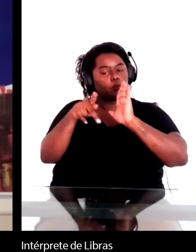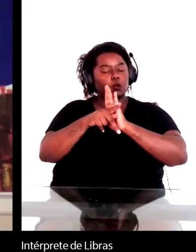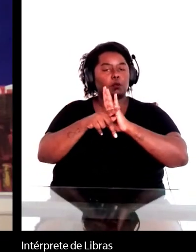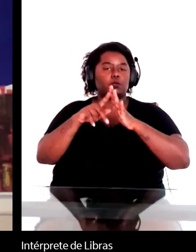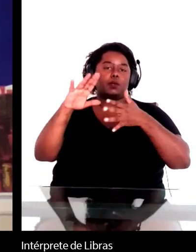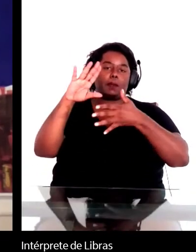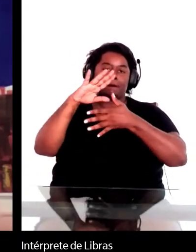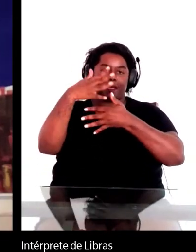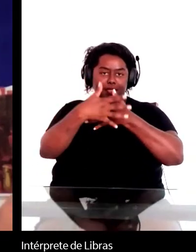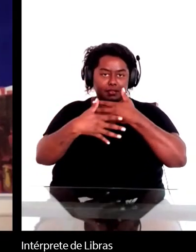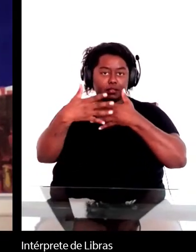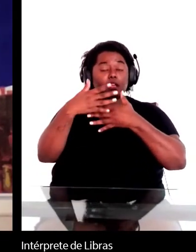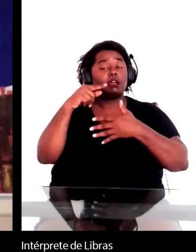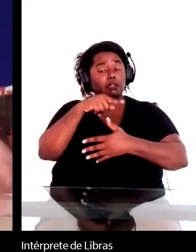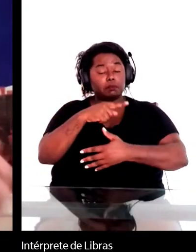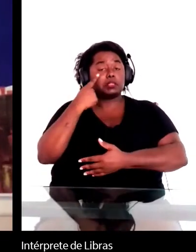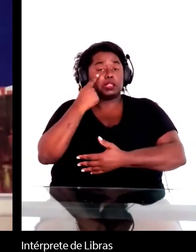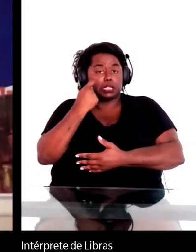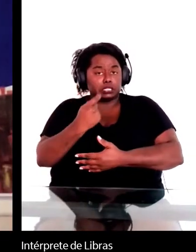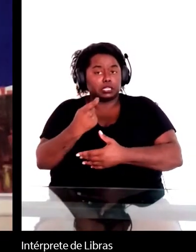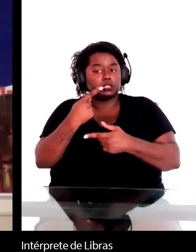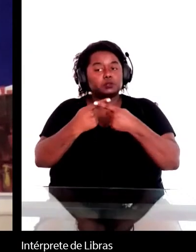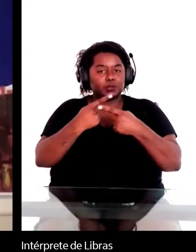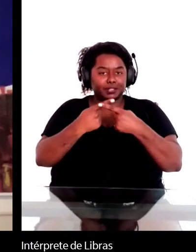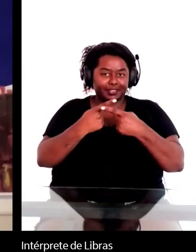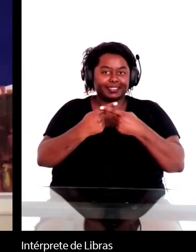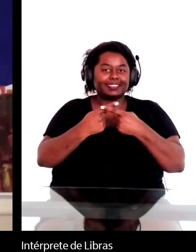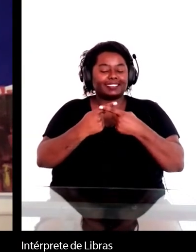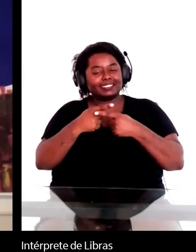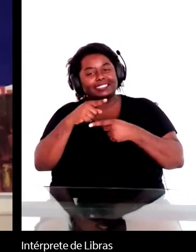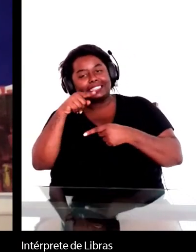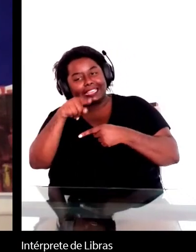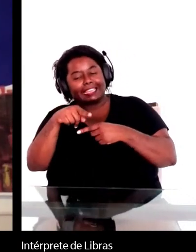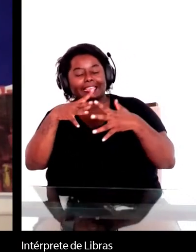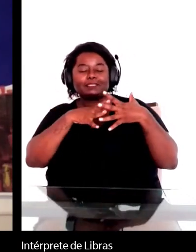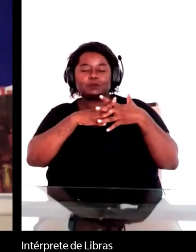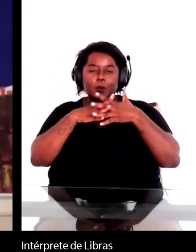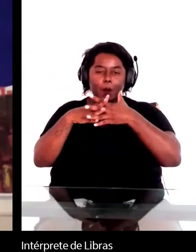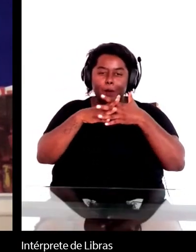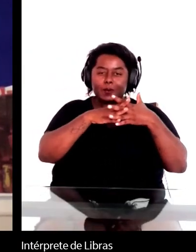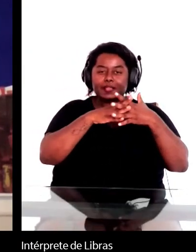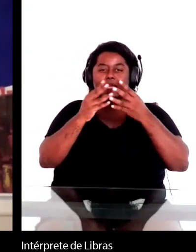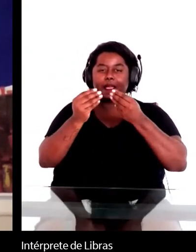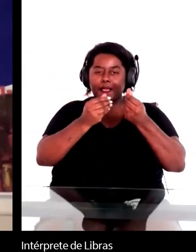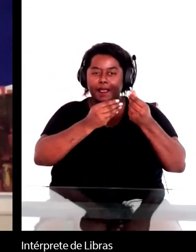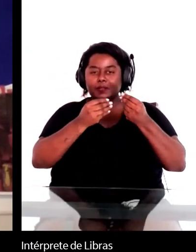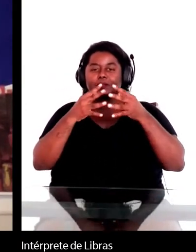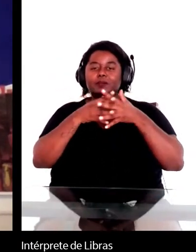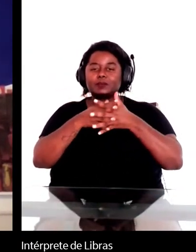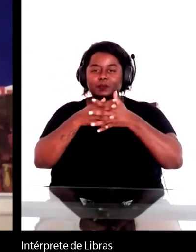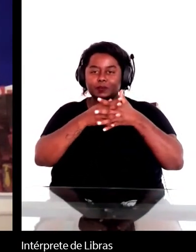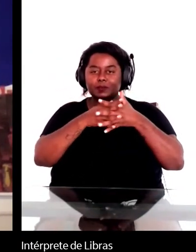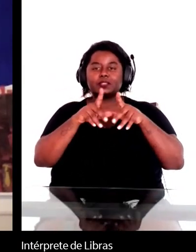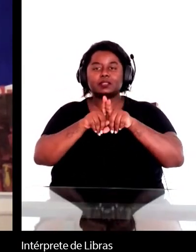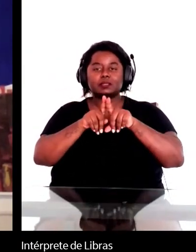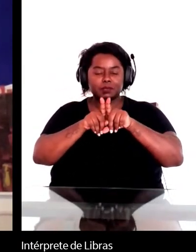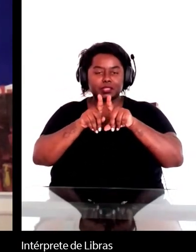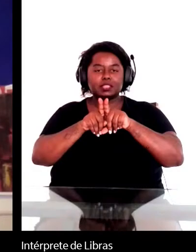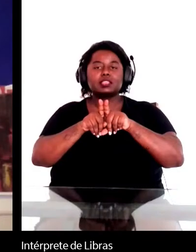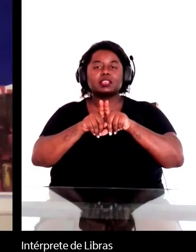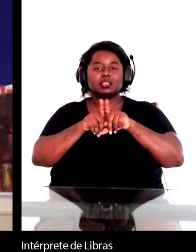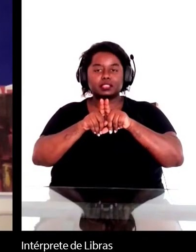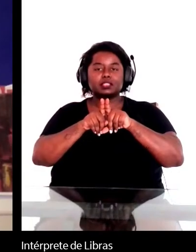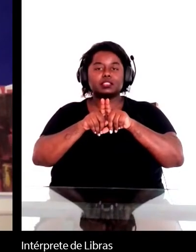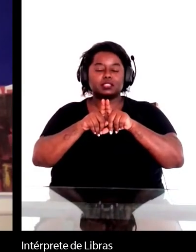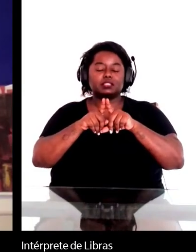porque, como diz o Earl, é e não é. É uma situação complicada também na interpretação que